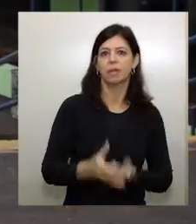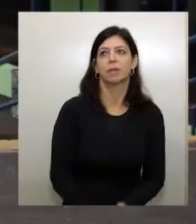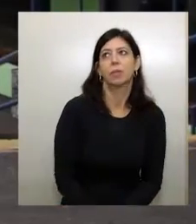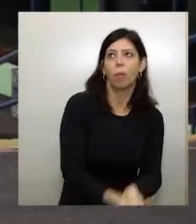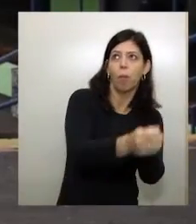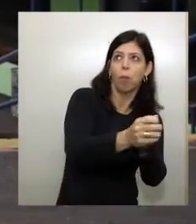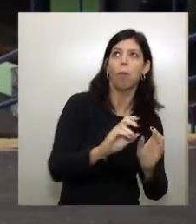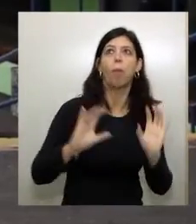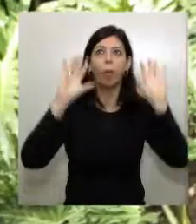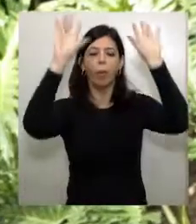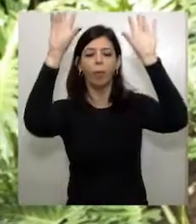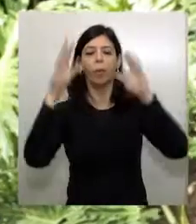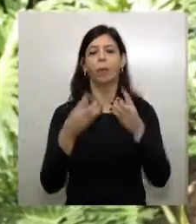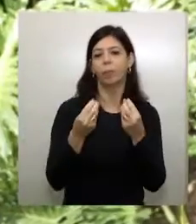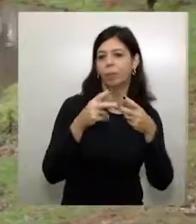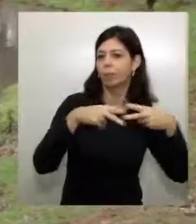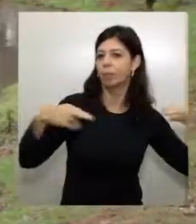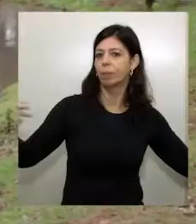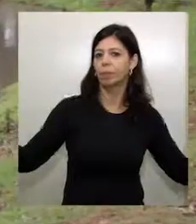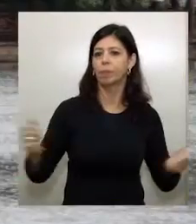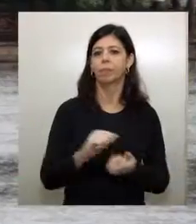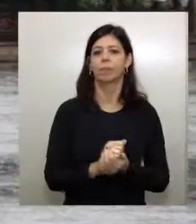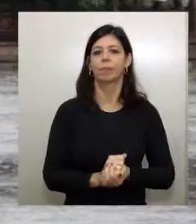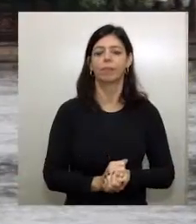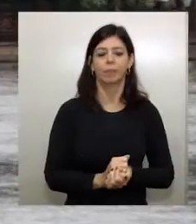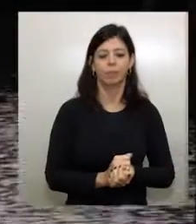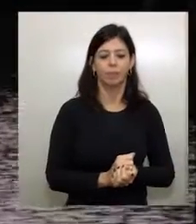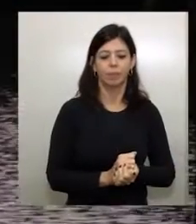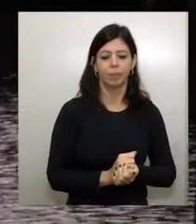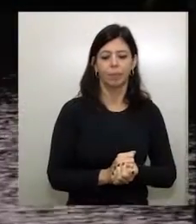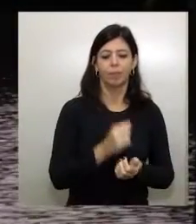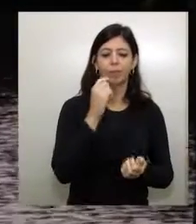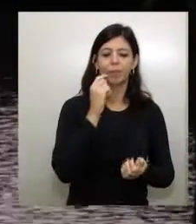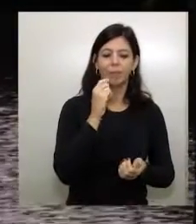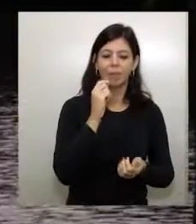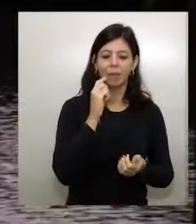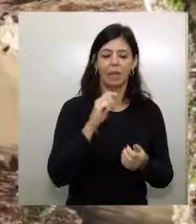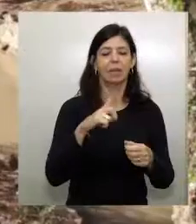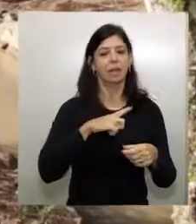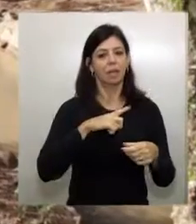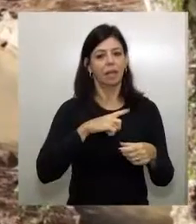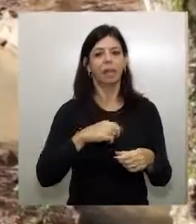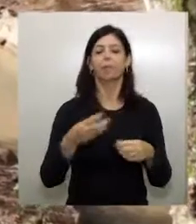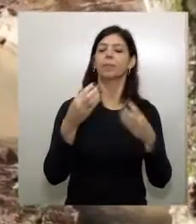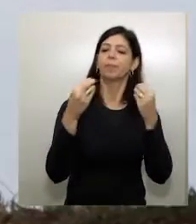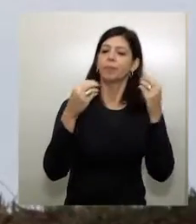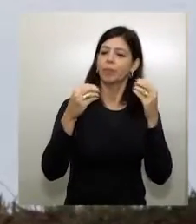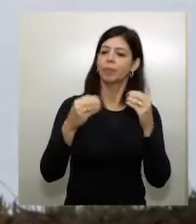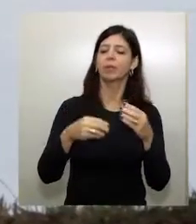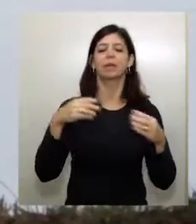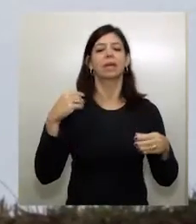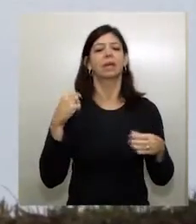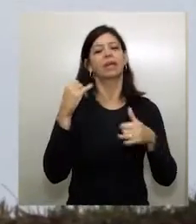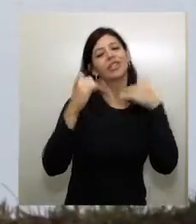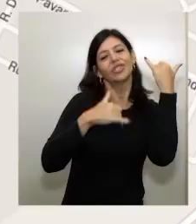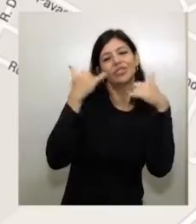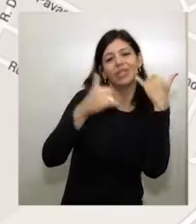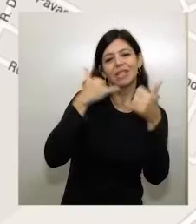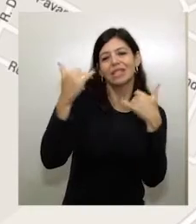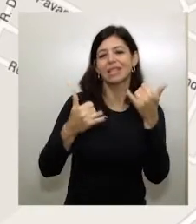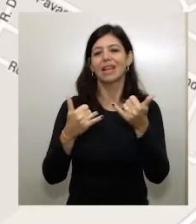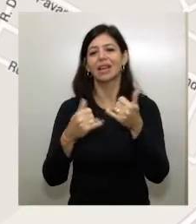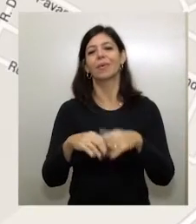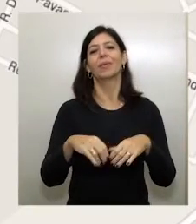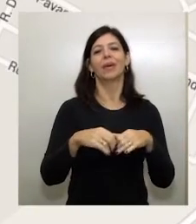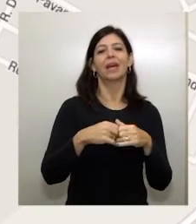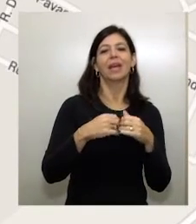para grandes eventos, quanto de imensas áreas verdes. É cenário perfeito para diversão e relaxamento. E